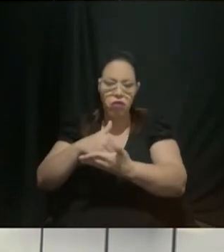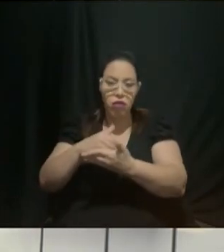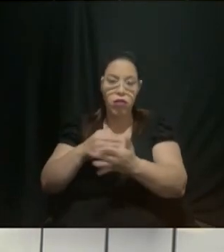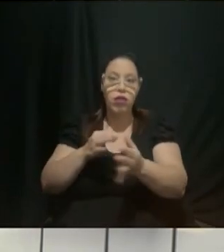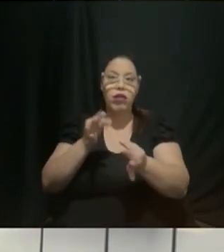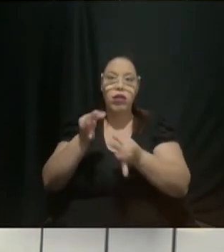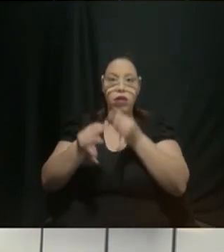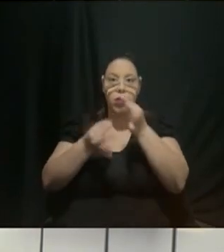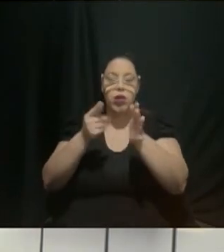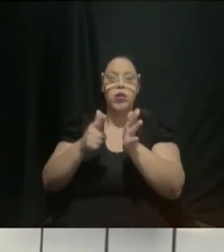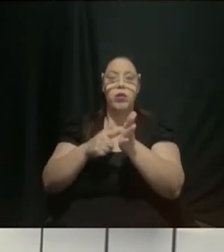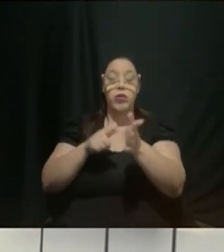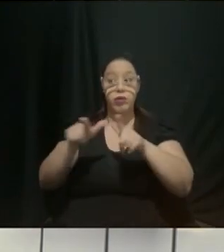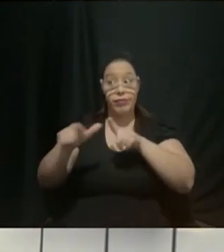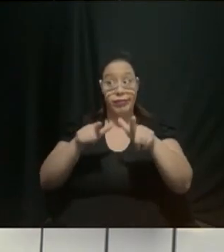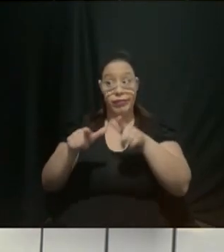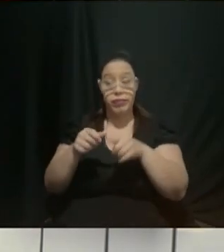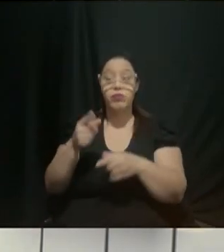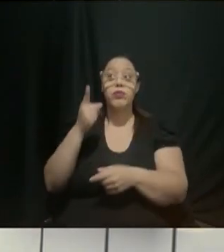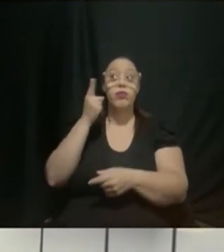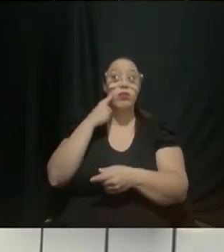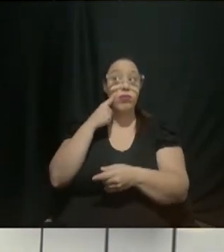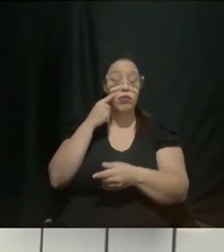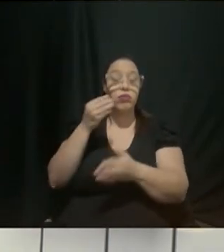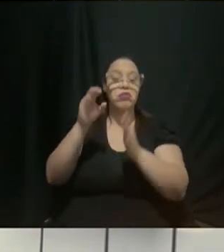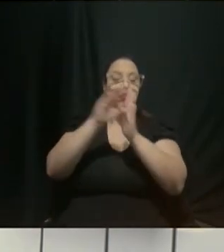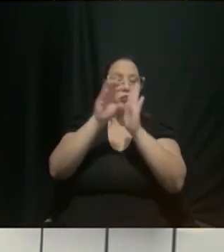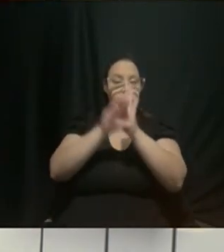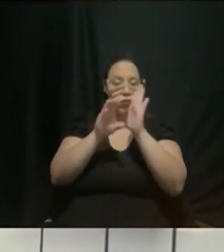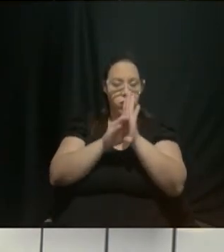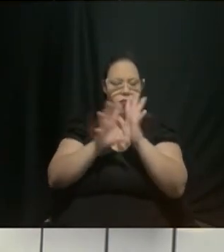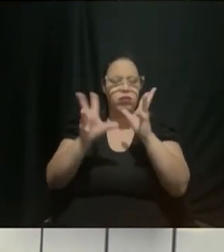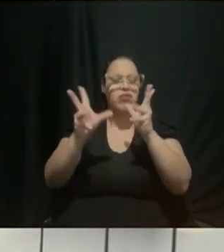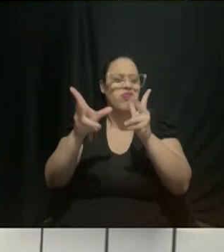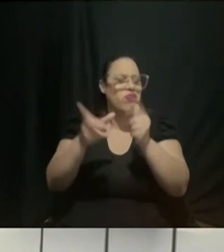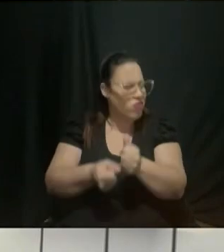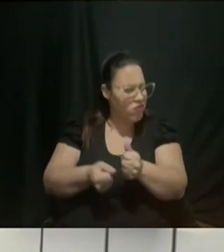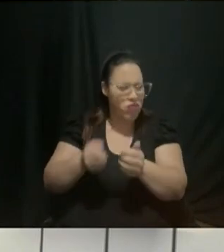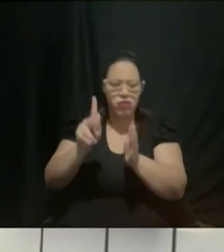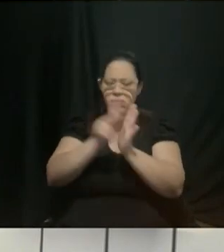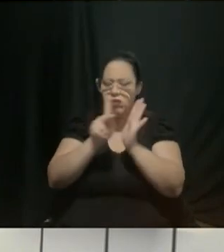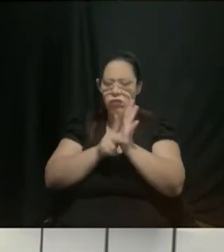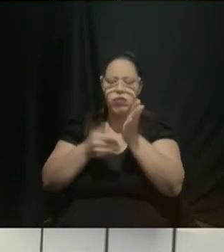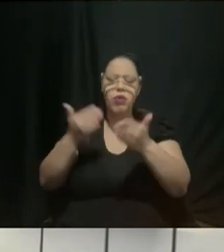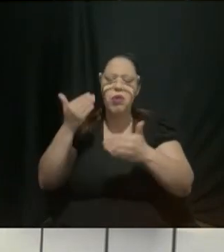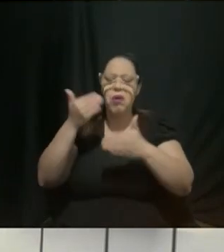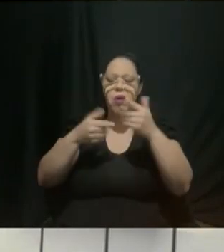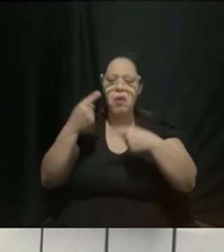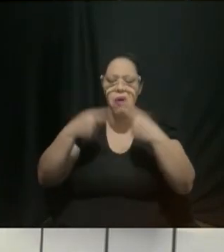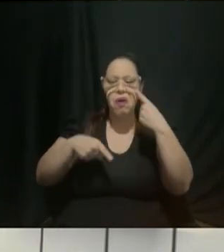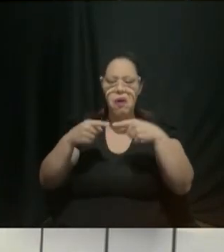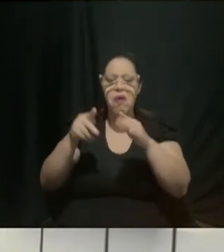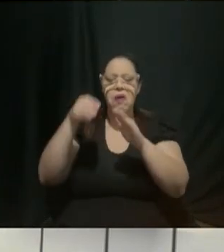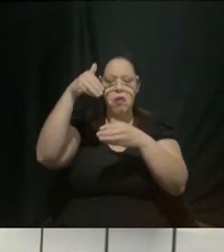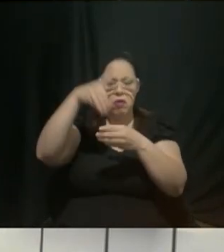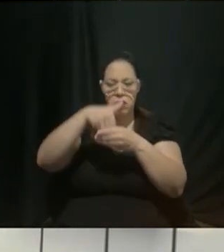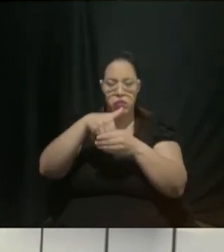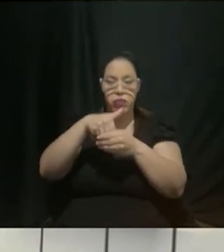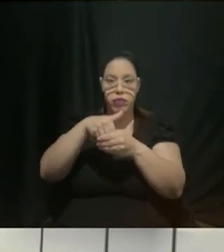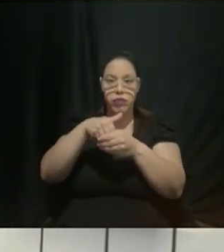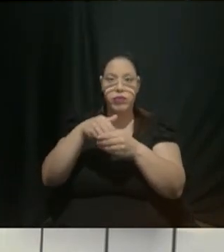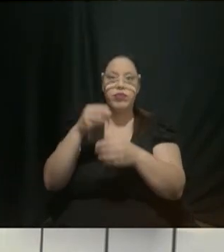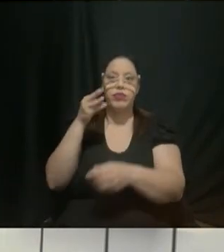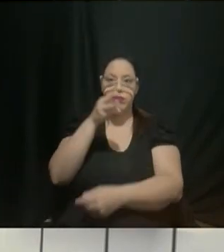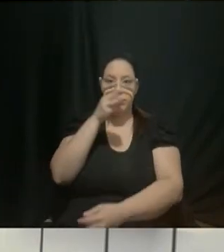Para você conferir a pauta completa saber todos os projetos que serão discutidos e votados é só acessar o site da Câmara